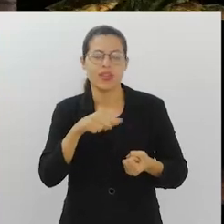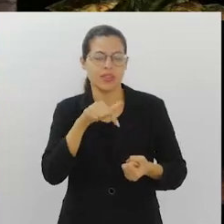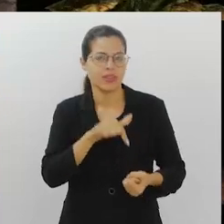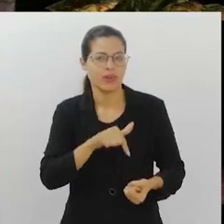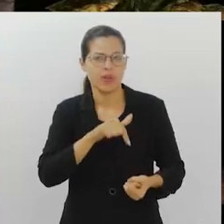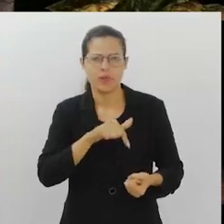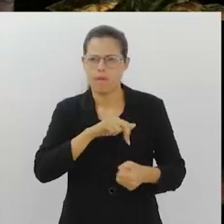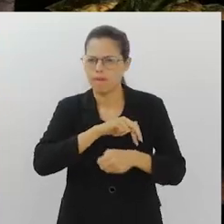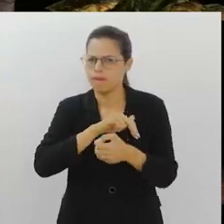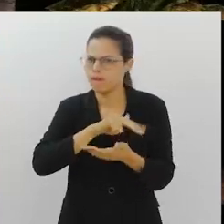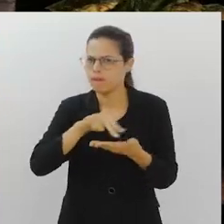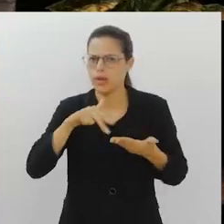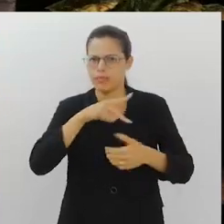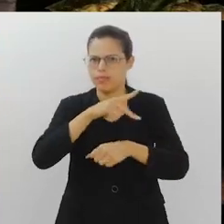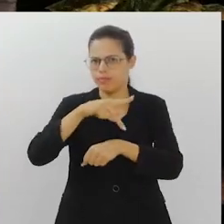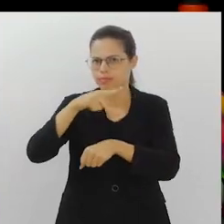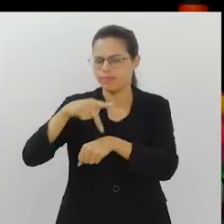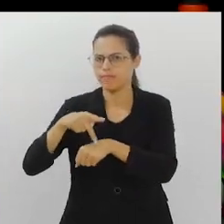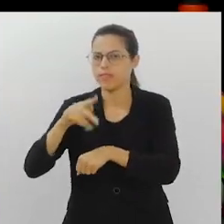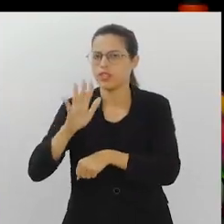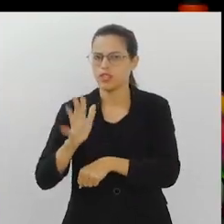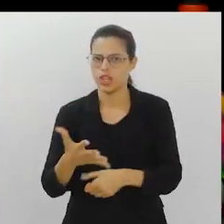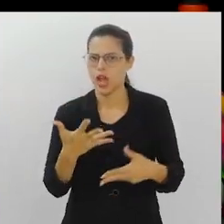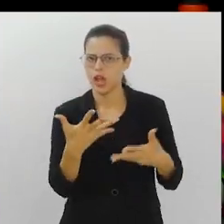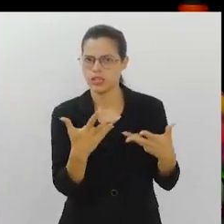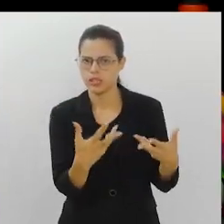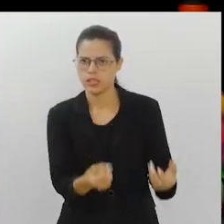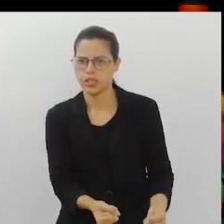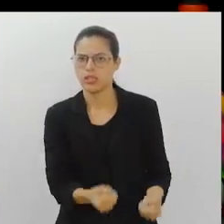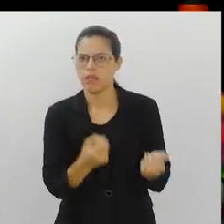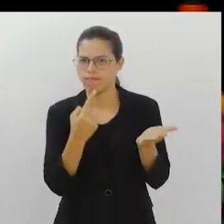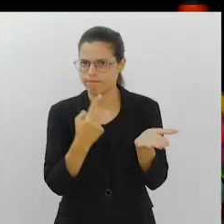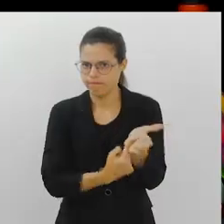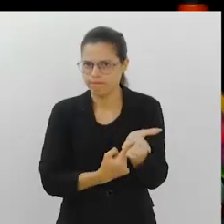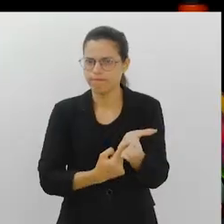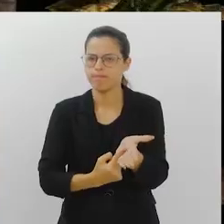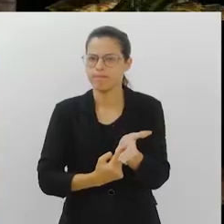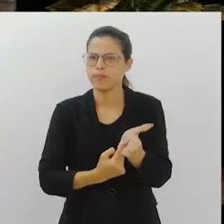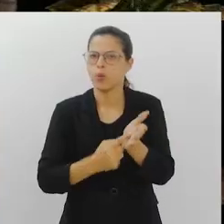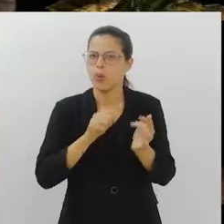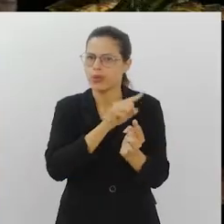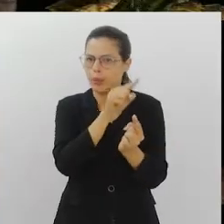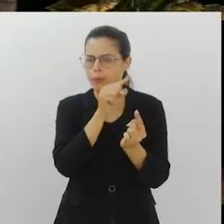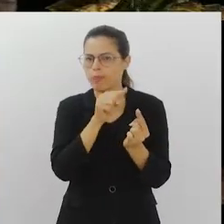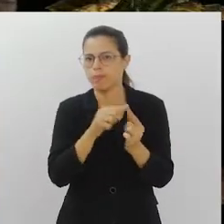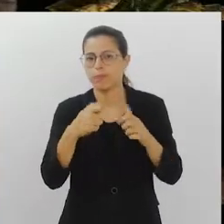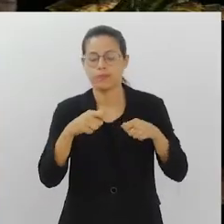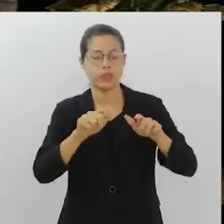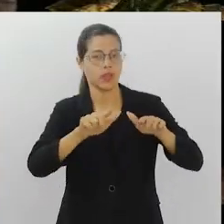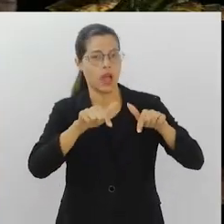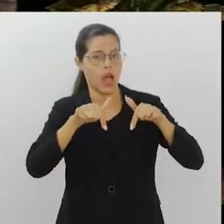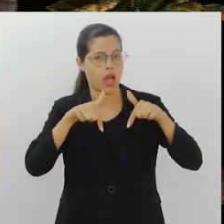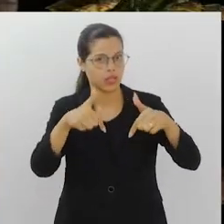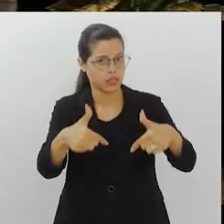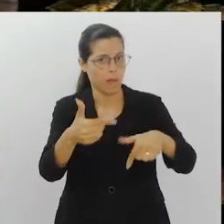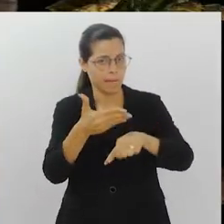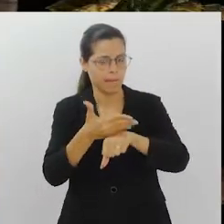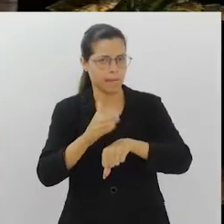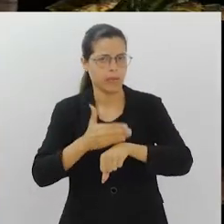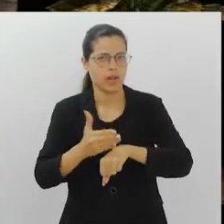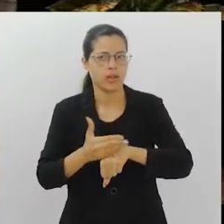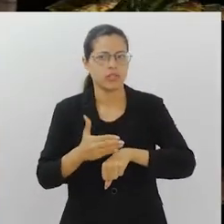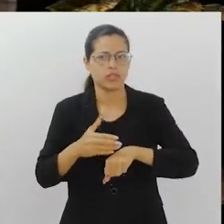diversos países já aderiram a essas metas e precisam tomar atitudes práticas para